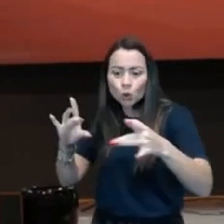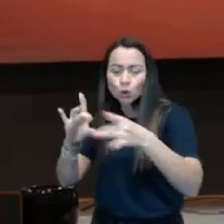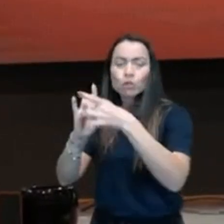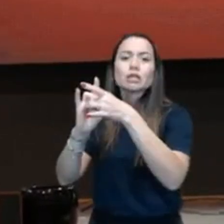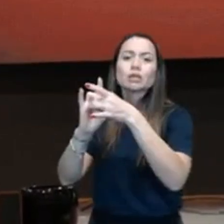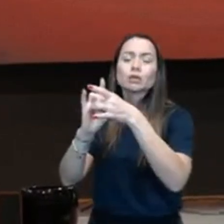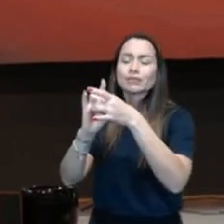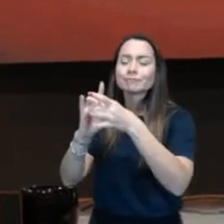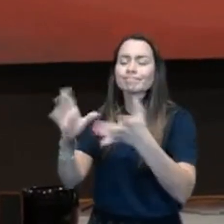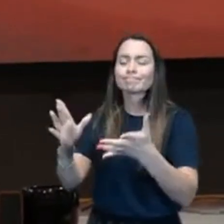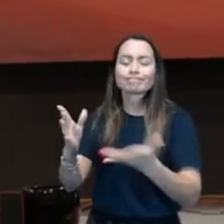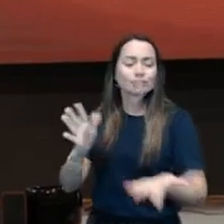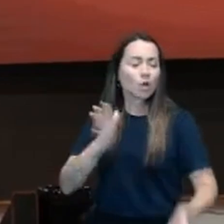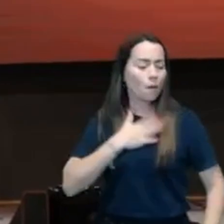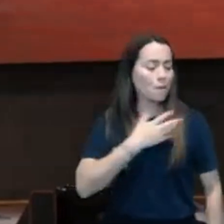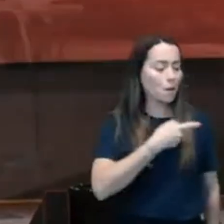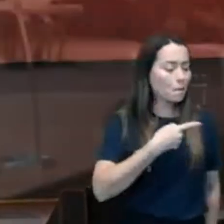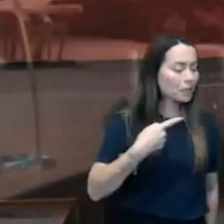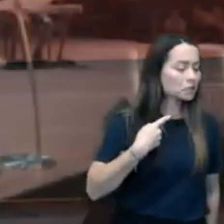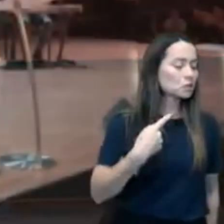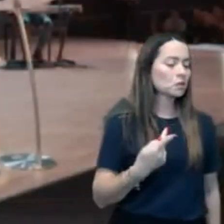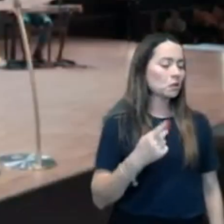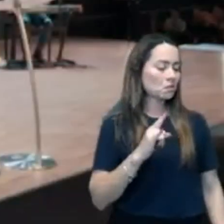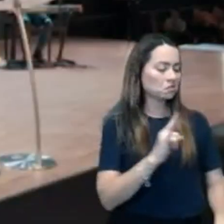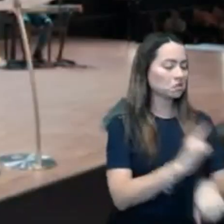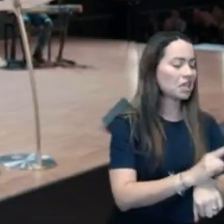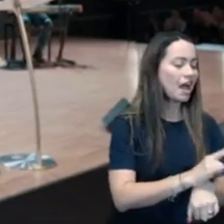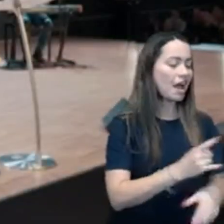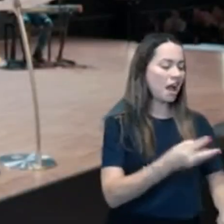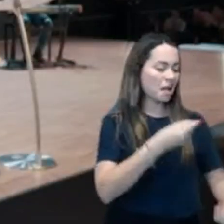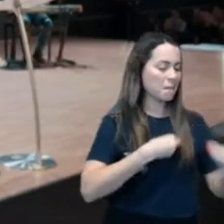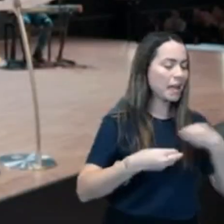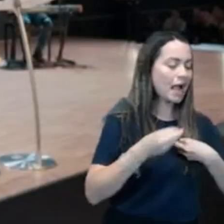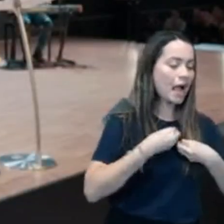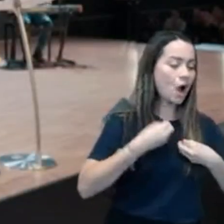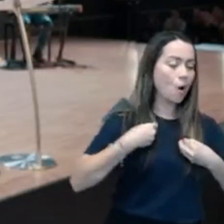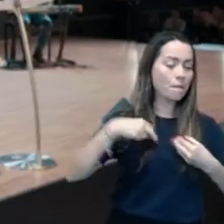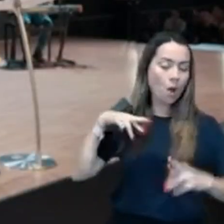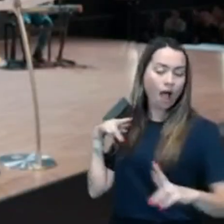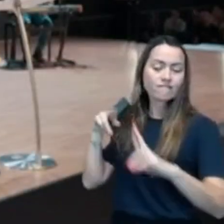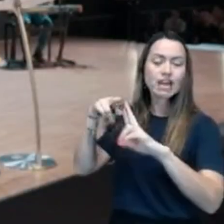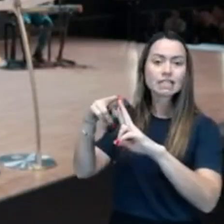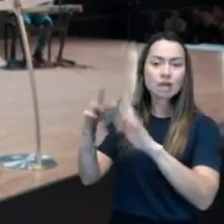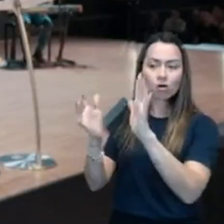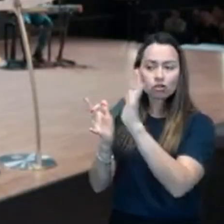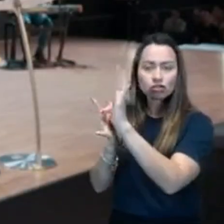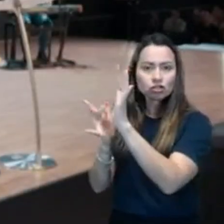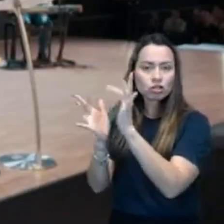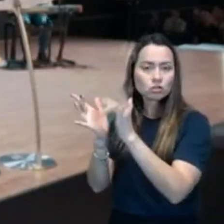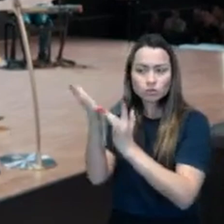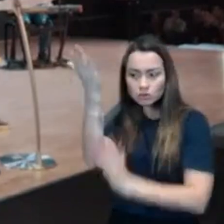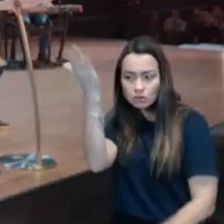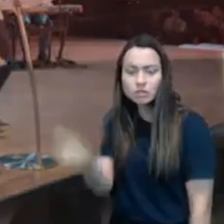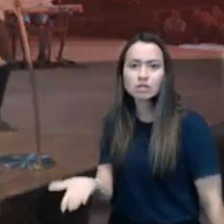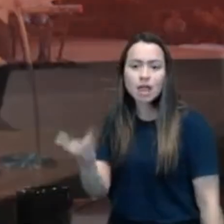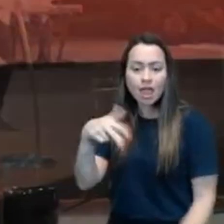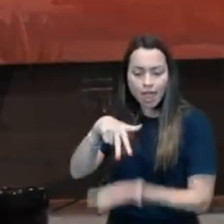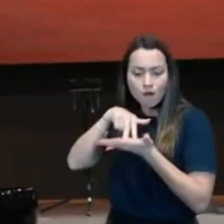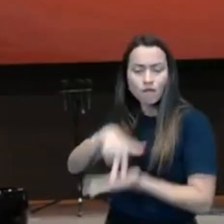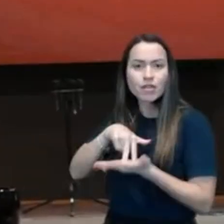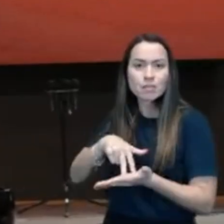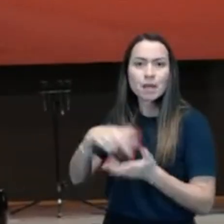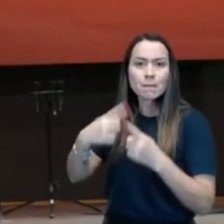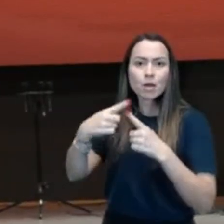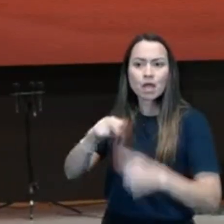O meu pastor pode adulterar, cair, despencar, o meu referencial de liderança pode errar comigo, mas eu permaneço firme, porque eu não estou na